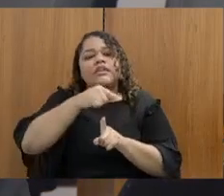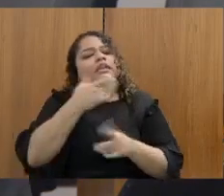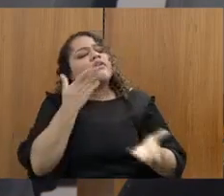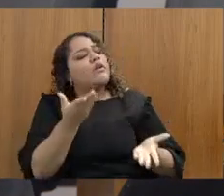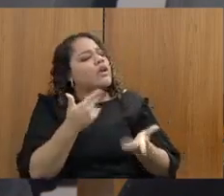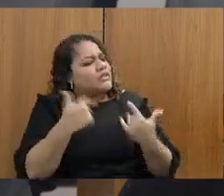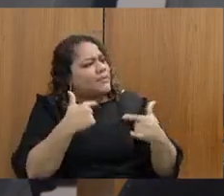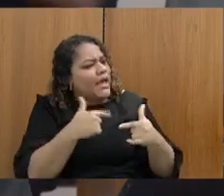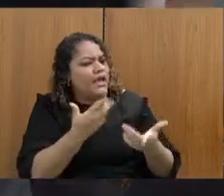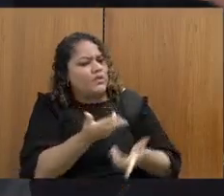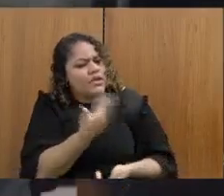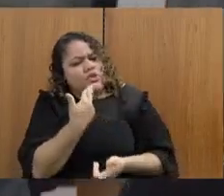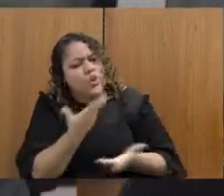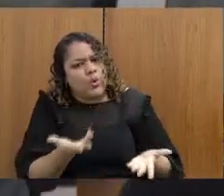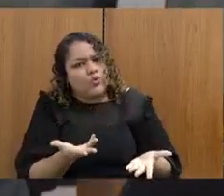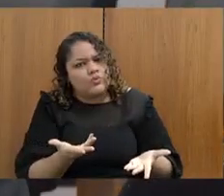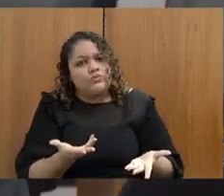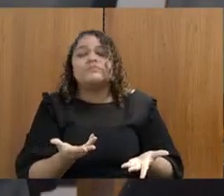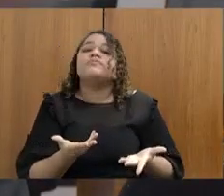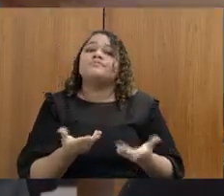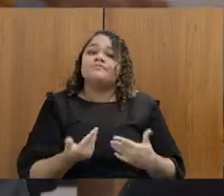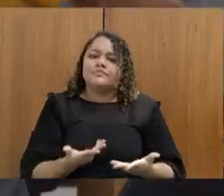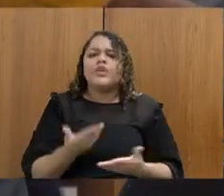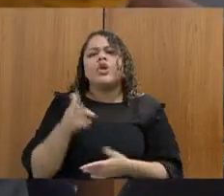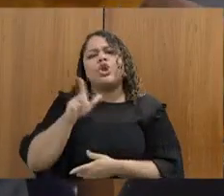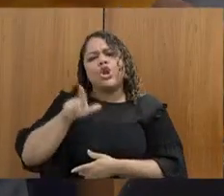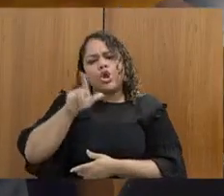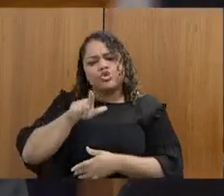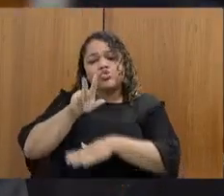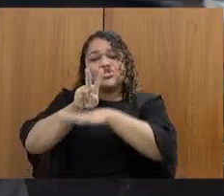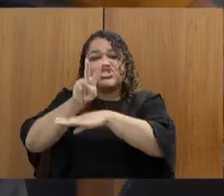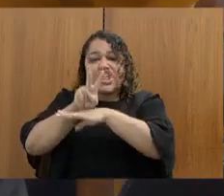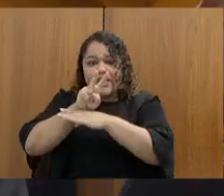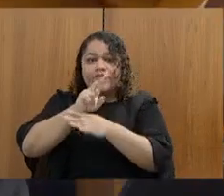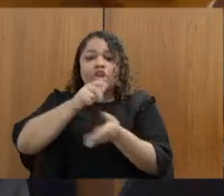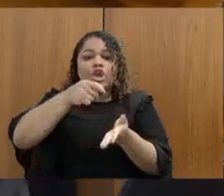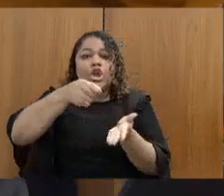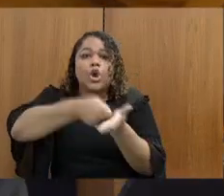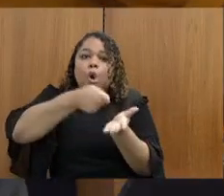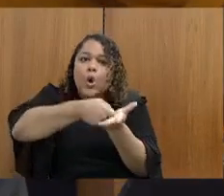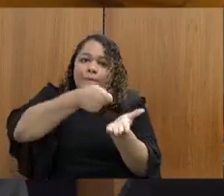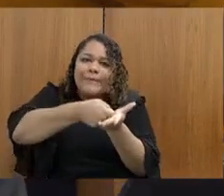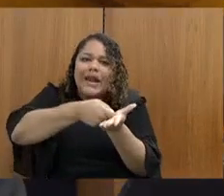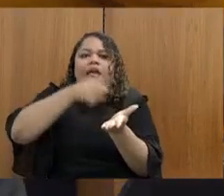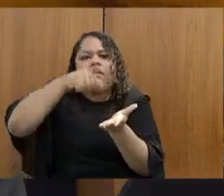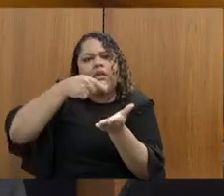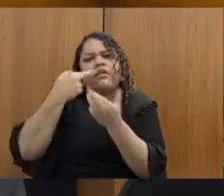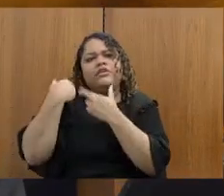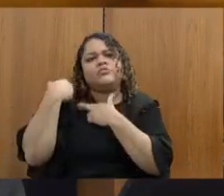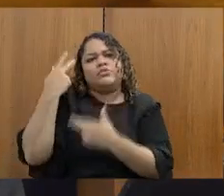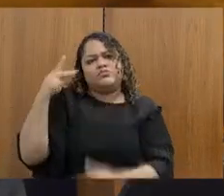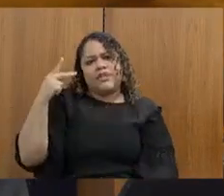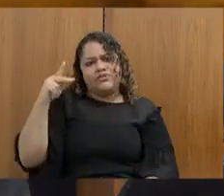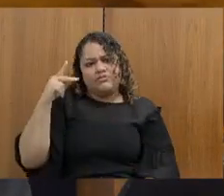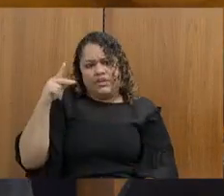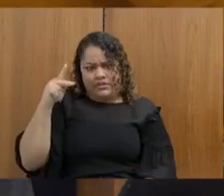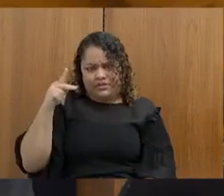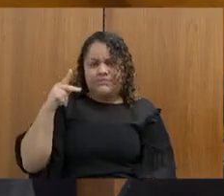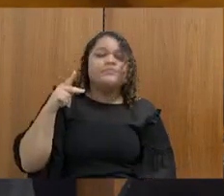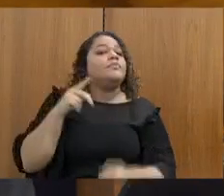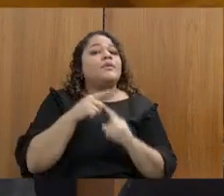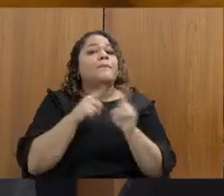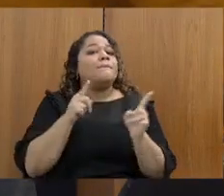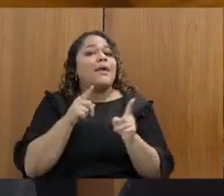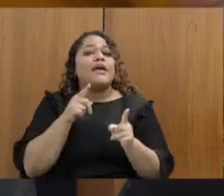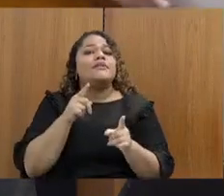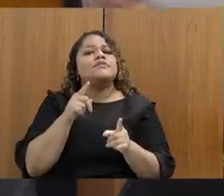trabalho. É óbvio que qualquer papel do chefe cobrar o trabalho deve ser executado. Mas